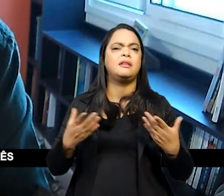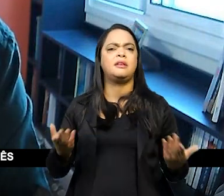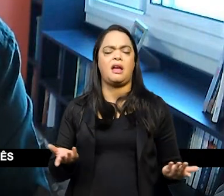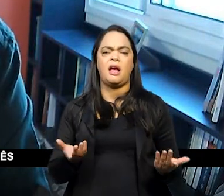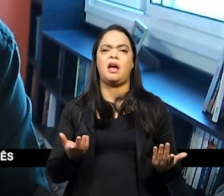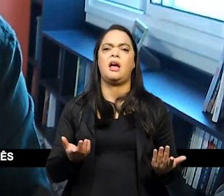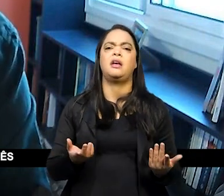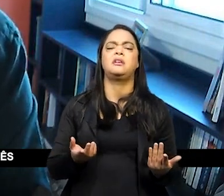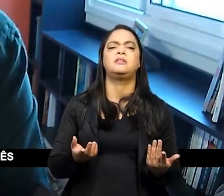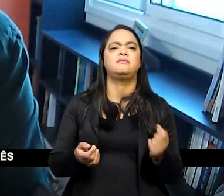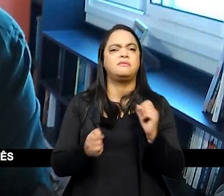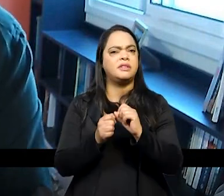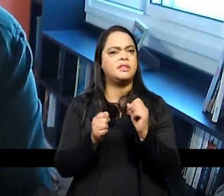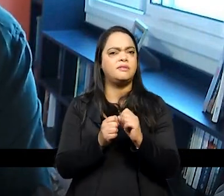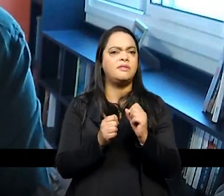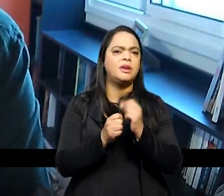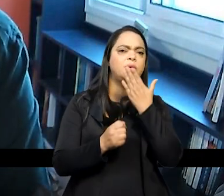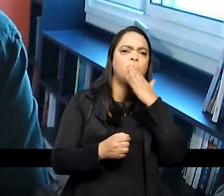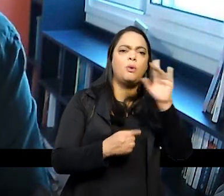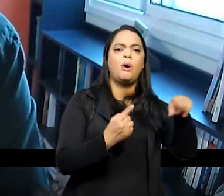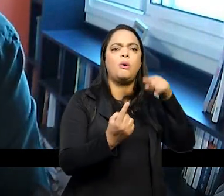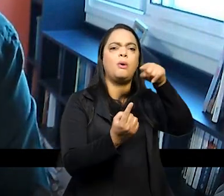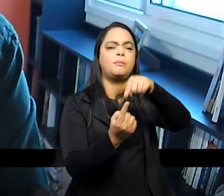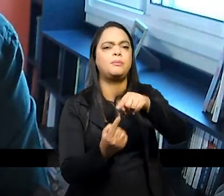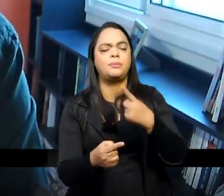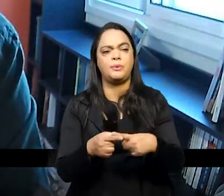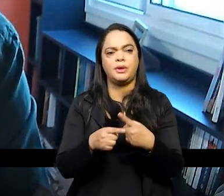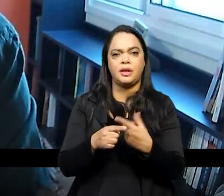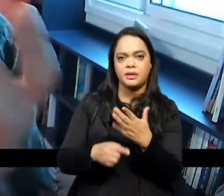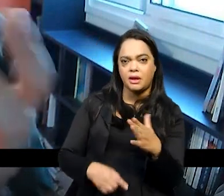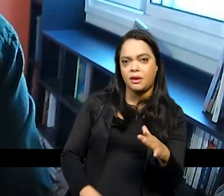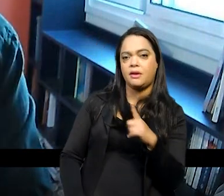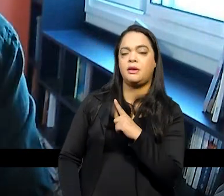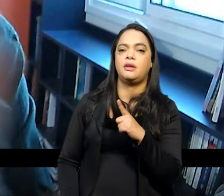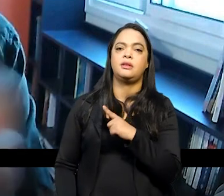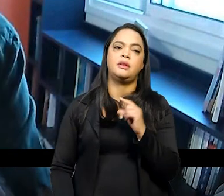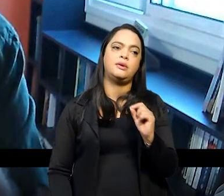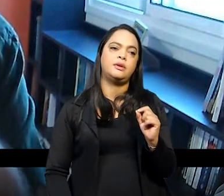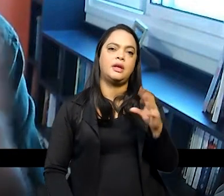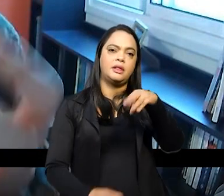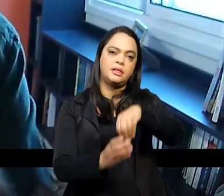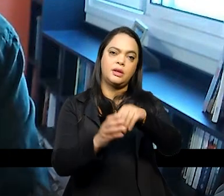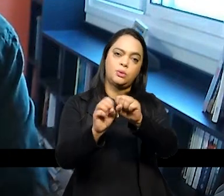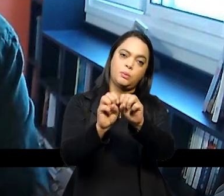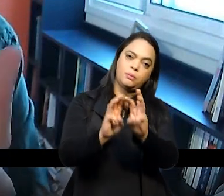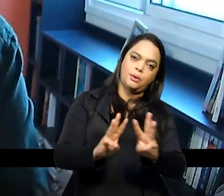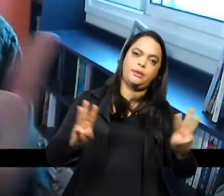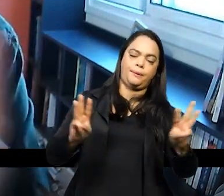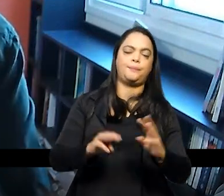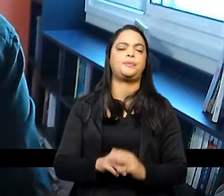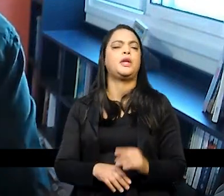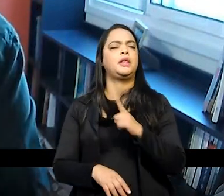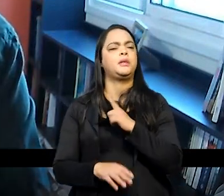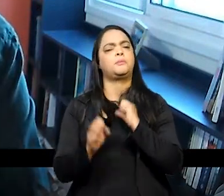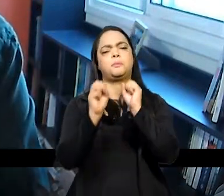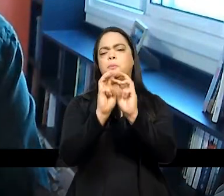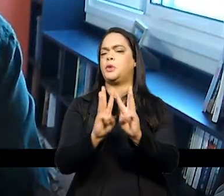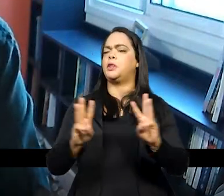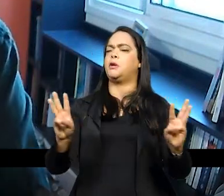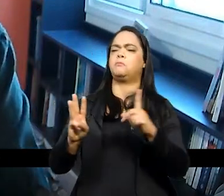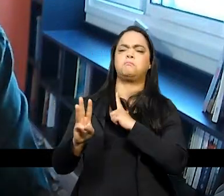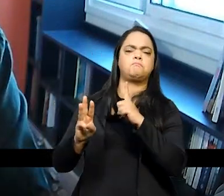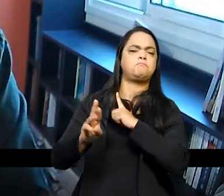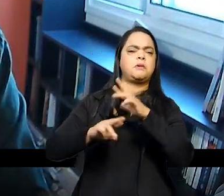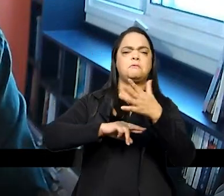com que finalidade porque vocês disponibilizam isso legal num portal esse portal então tem várias formas tem várias maneiras